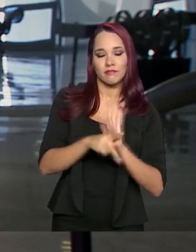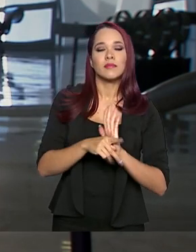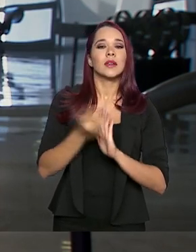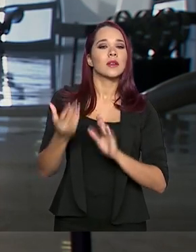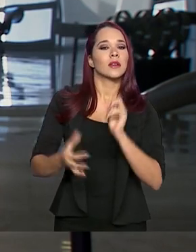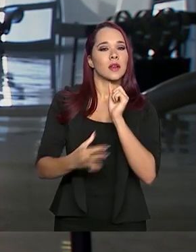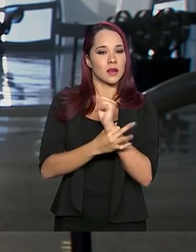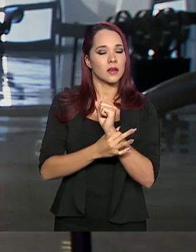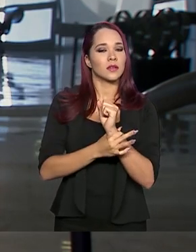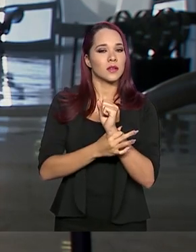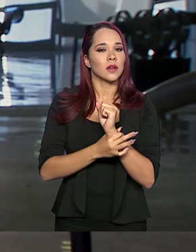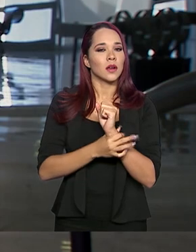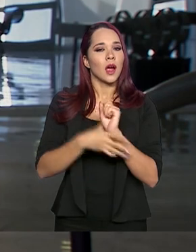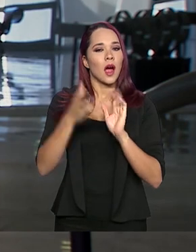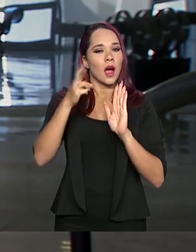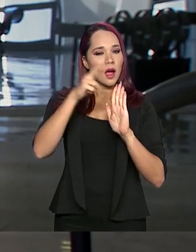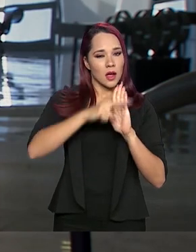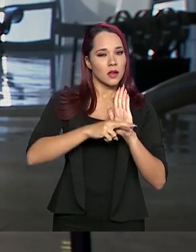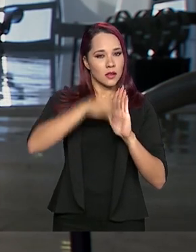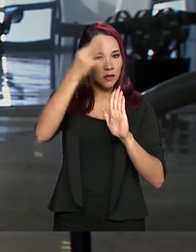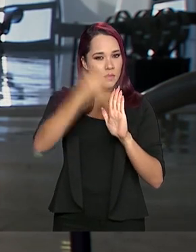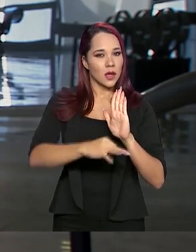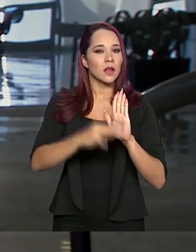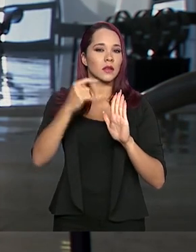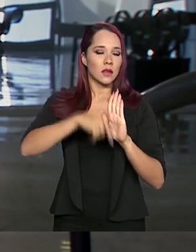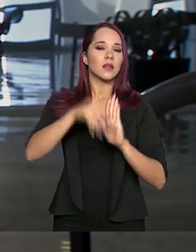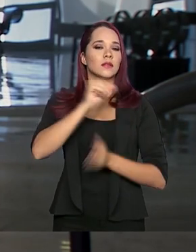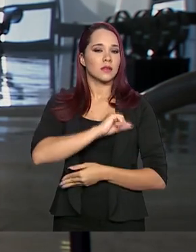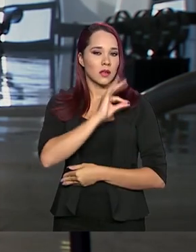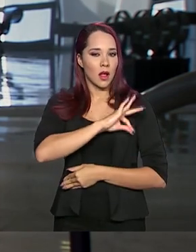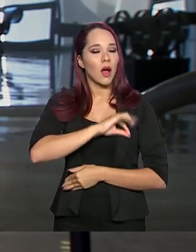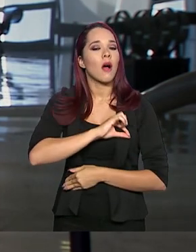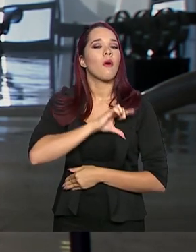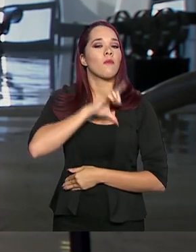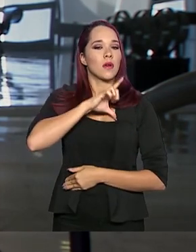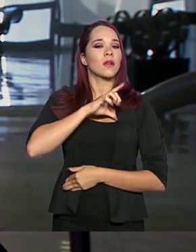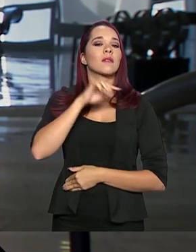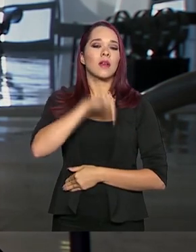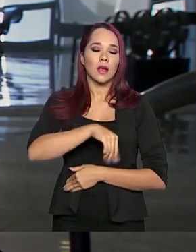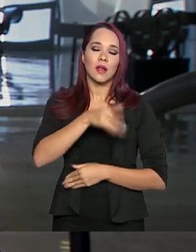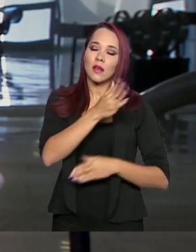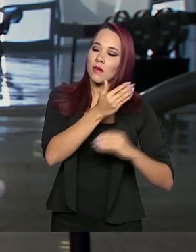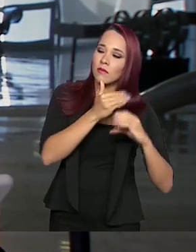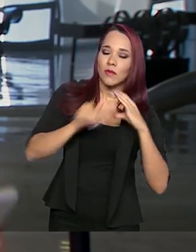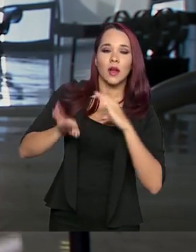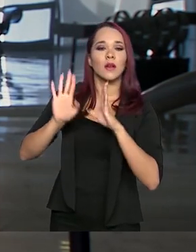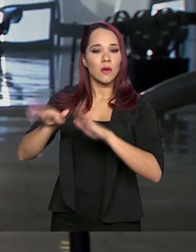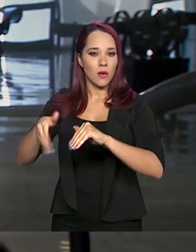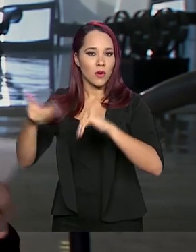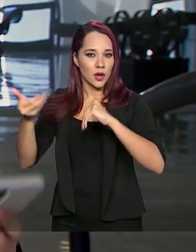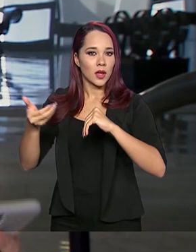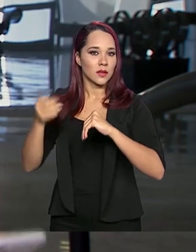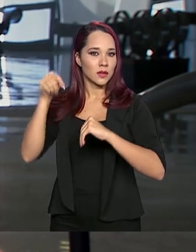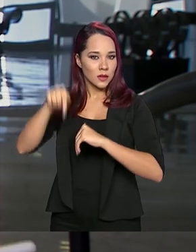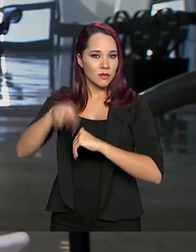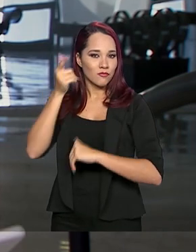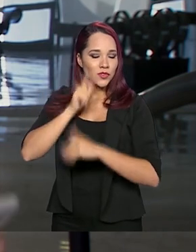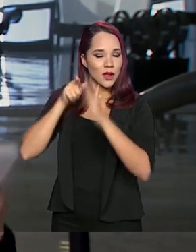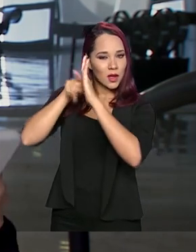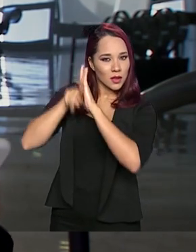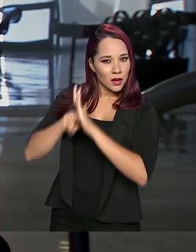então a regularização desse aumento salarial, ela segue para o Congresso Nacional para ser